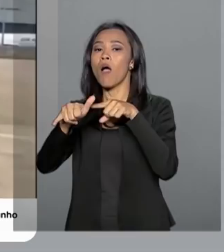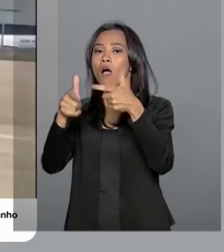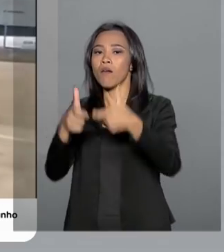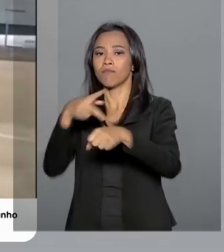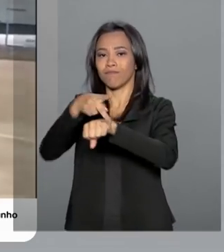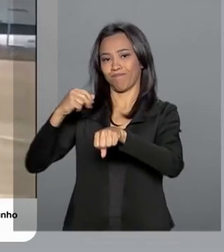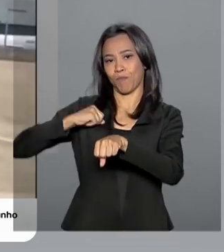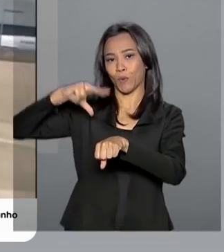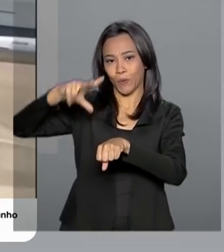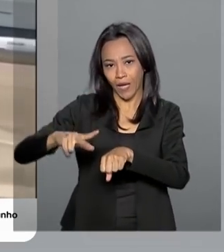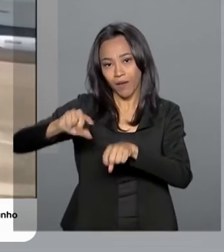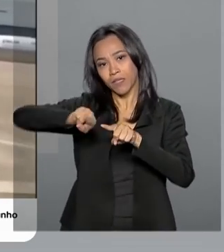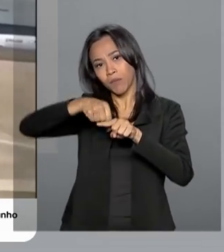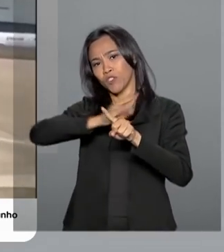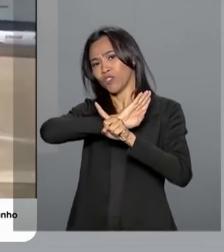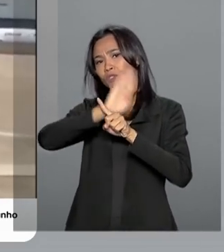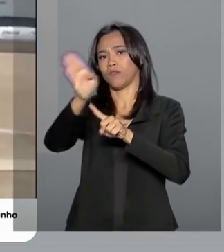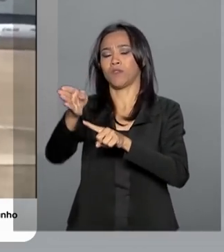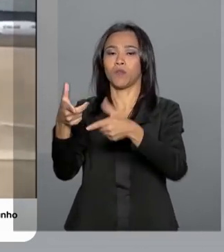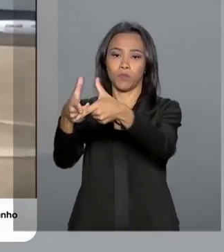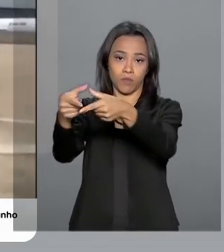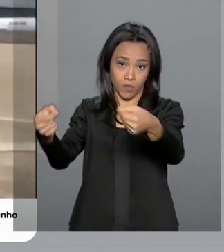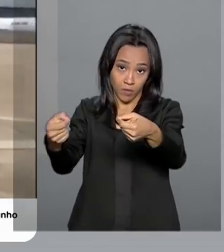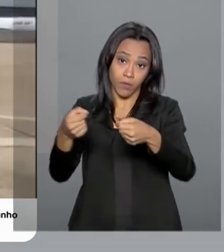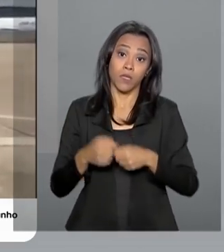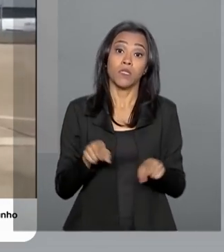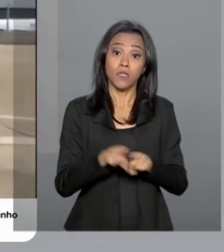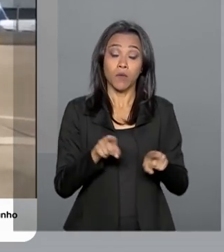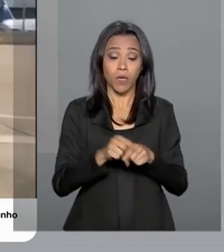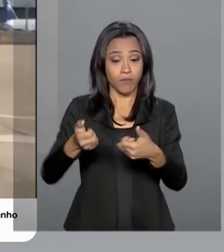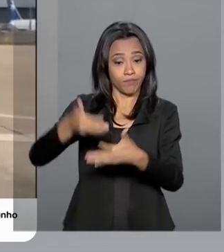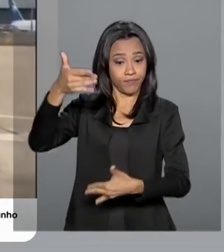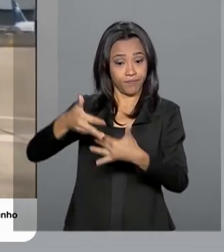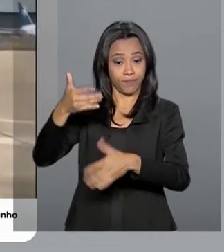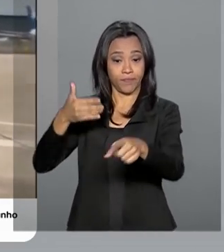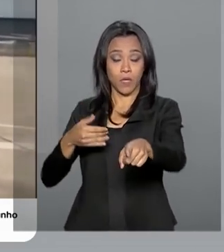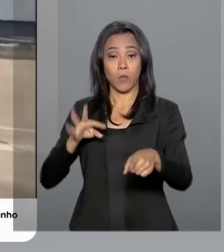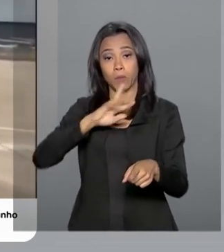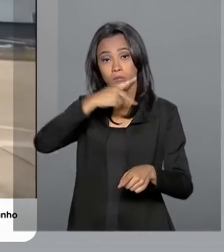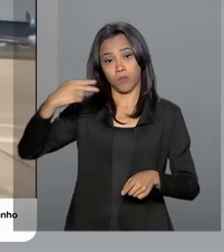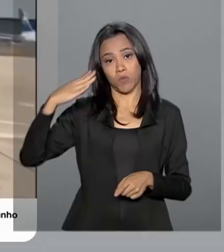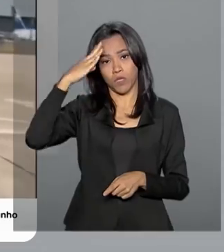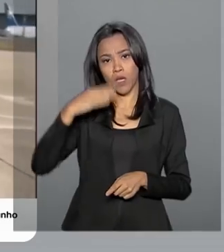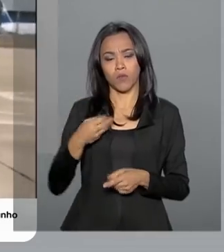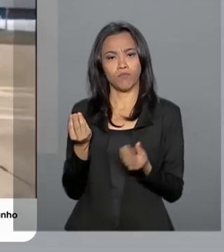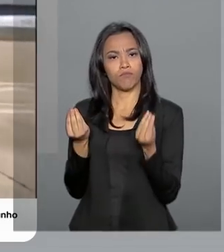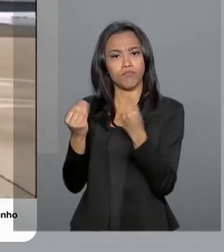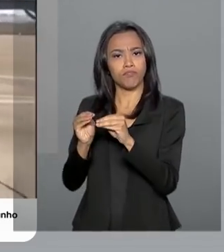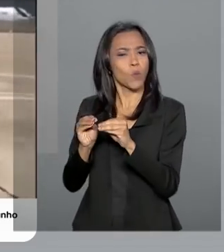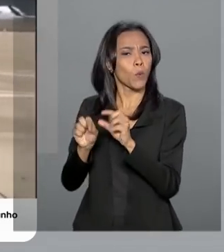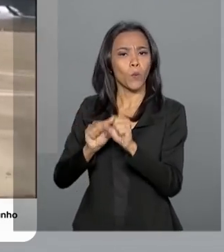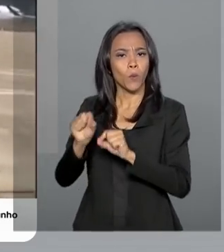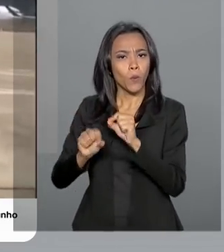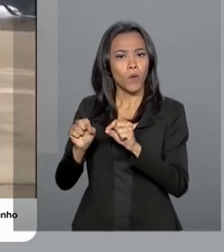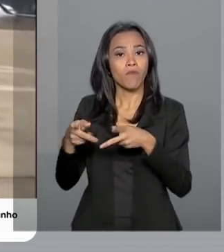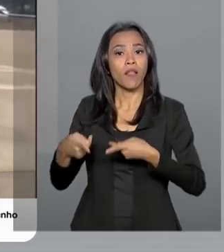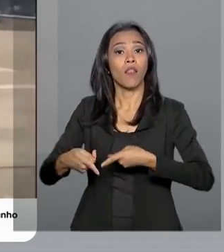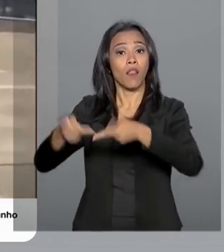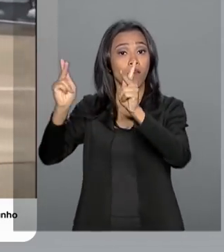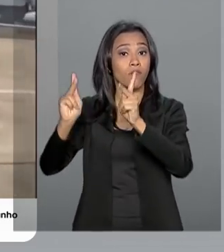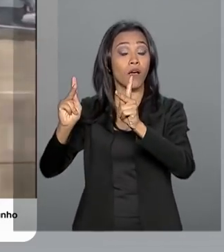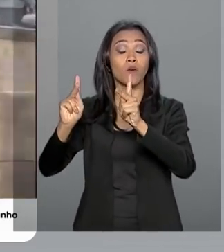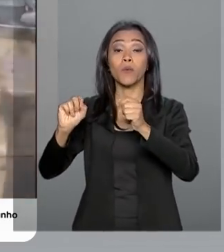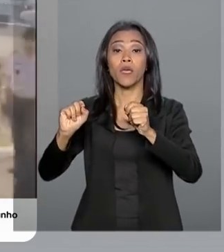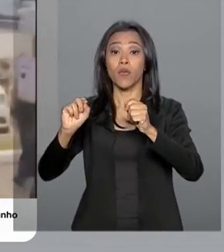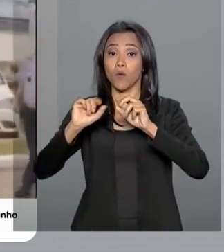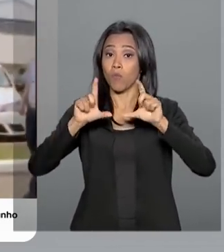de seguir para o Japão. Também pela rede social, o presidente escreveu que levará para a cúpula uma mensagem de